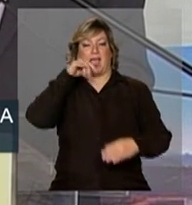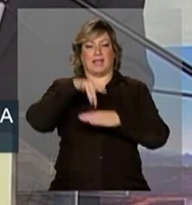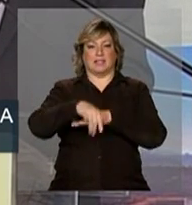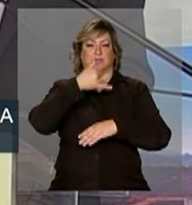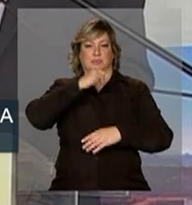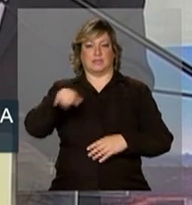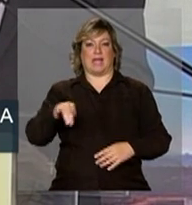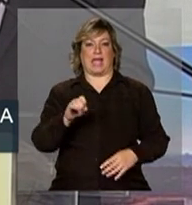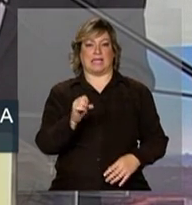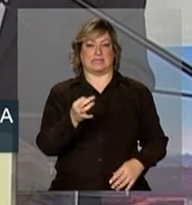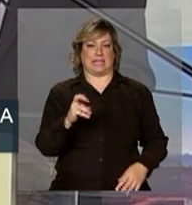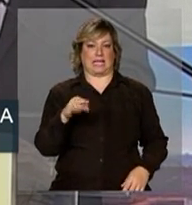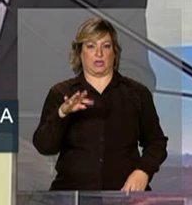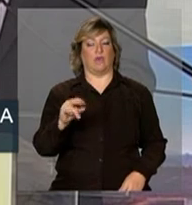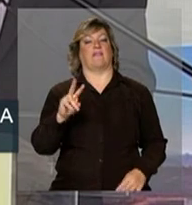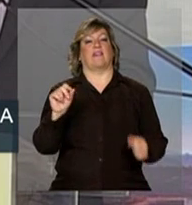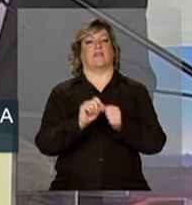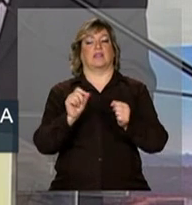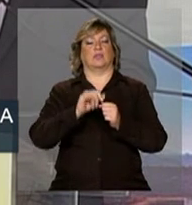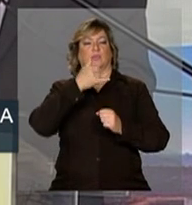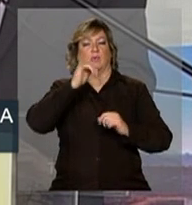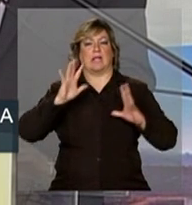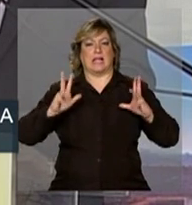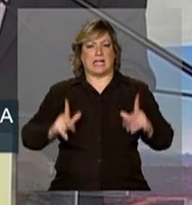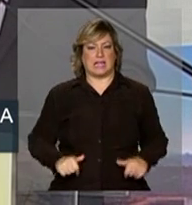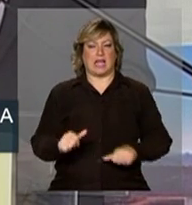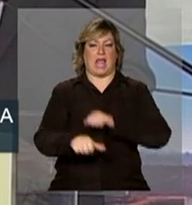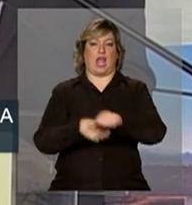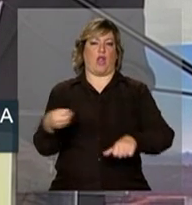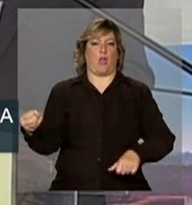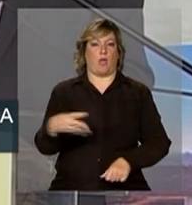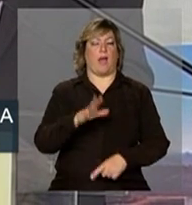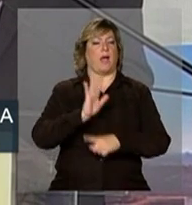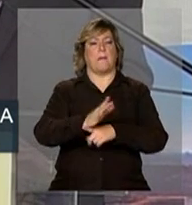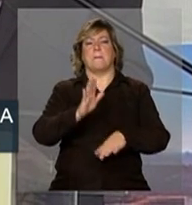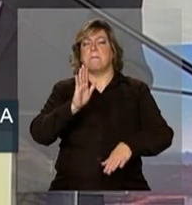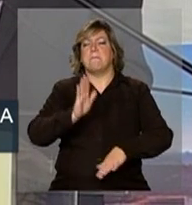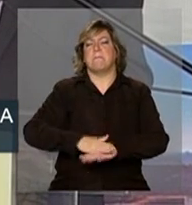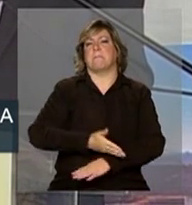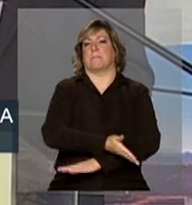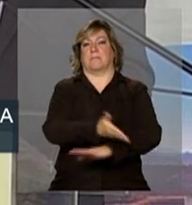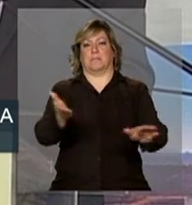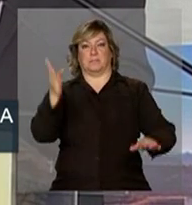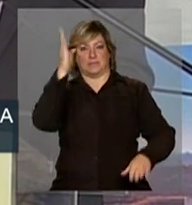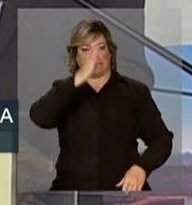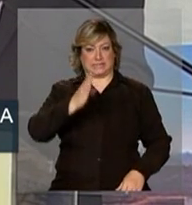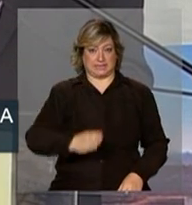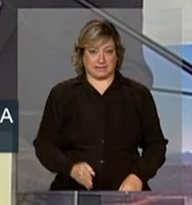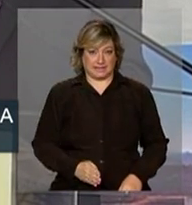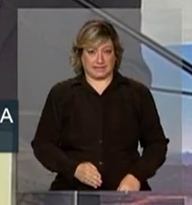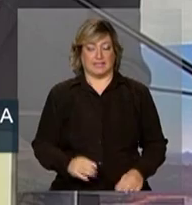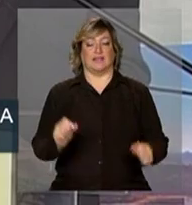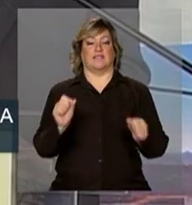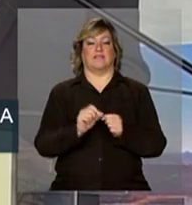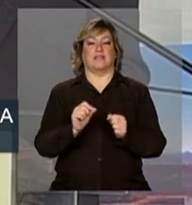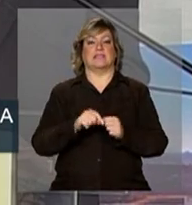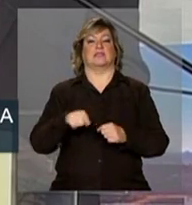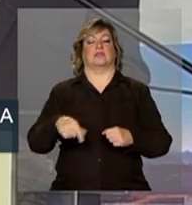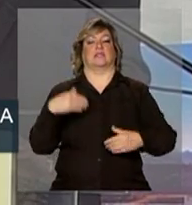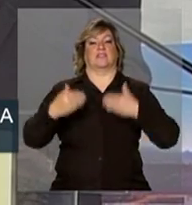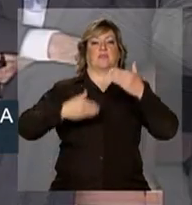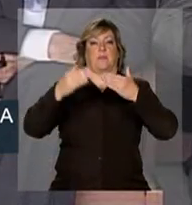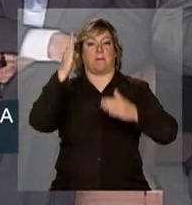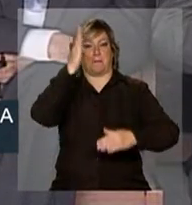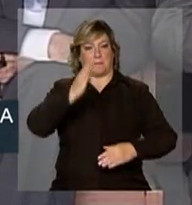de estreito, que vai gerar energia limpa, renovável para milhões de brasileiros, fomentando o desenvolvimento do país